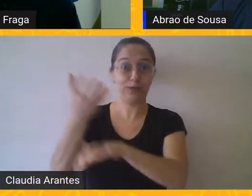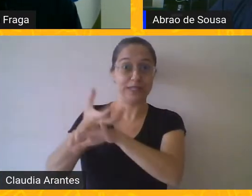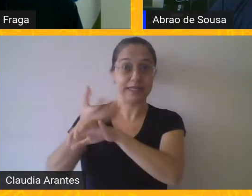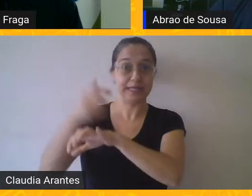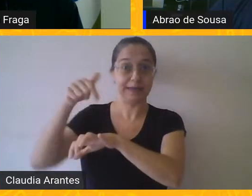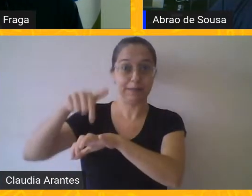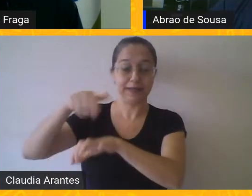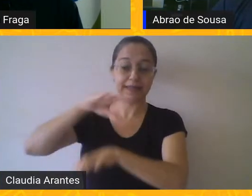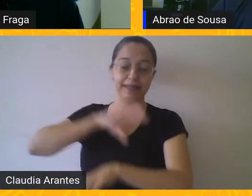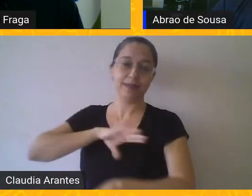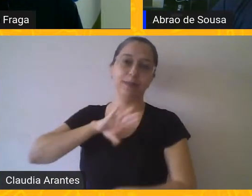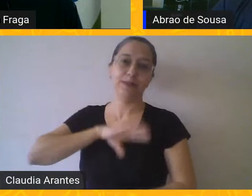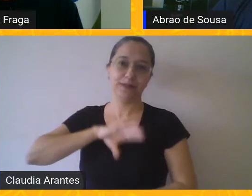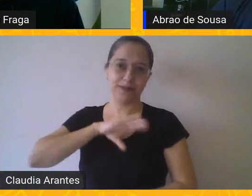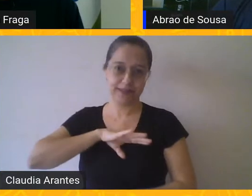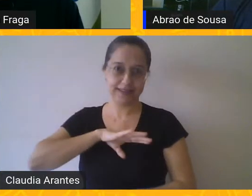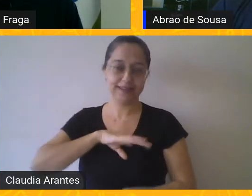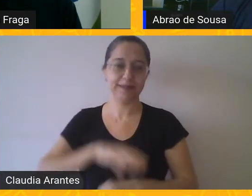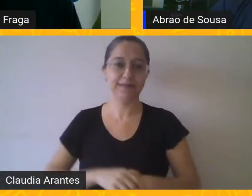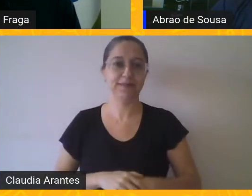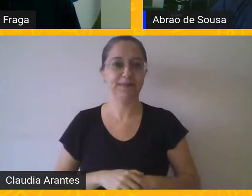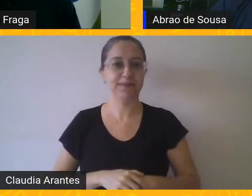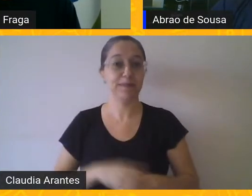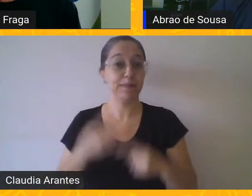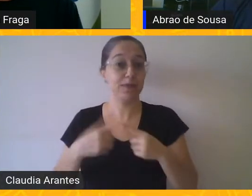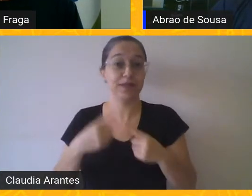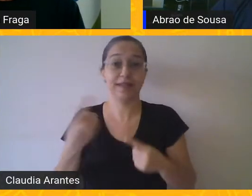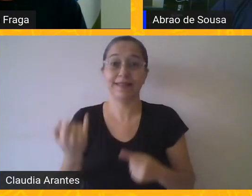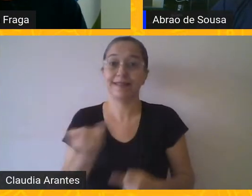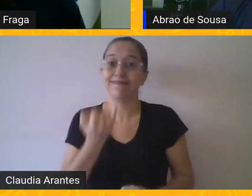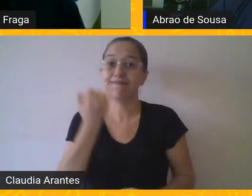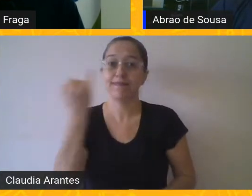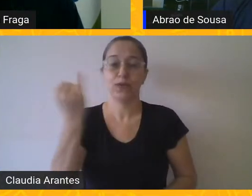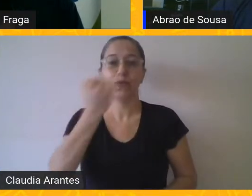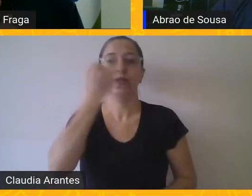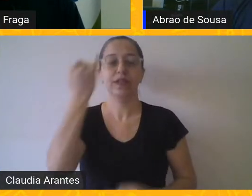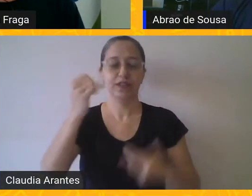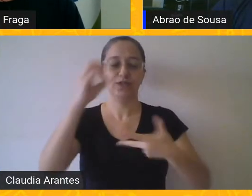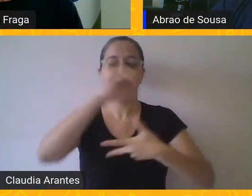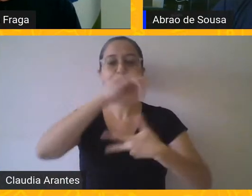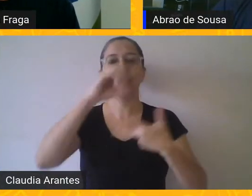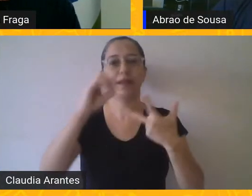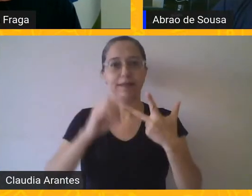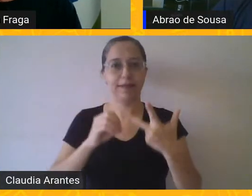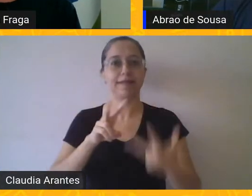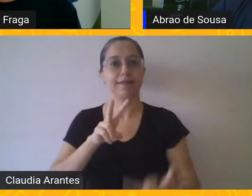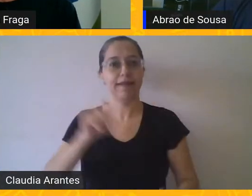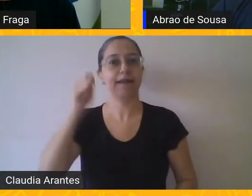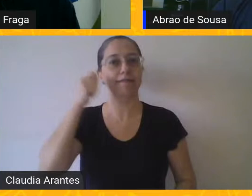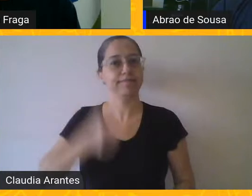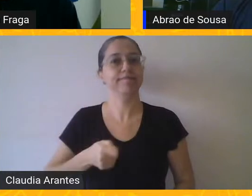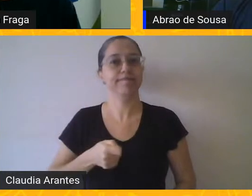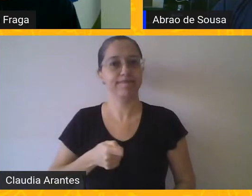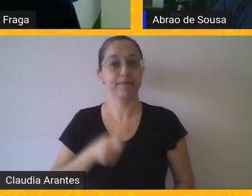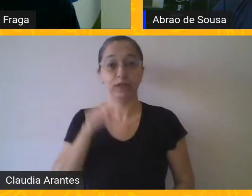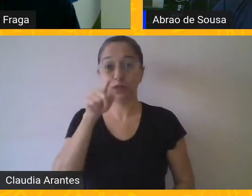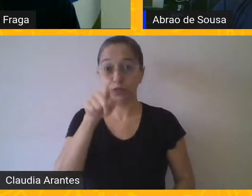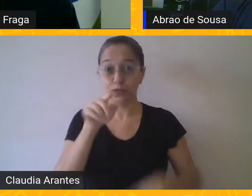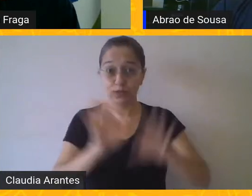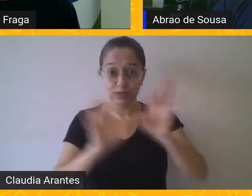esse componente tão importante, tão cobrado no Enem. E olha só, se você que se prepara